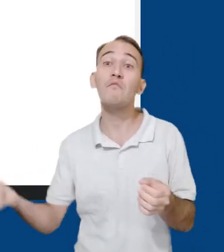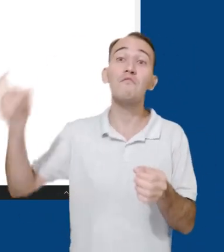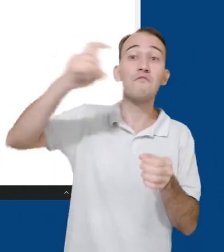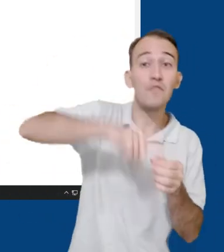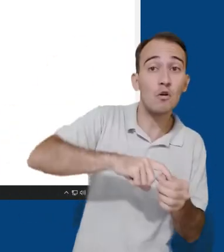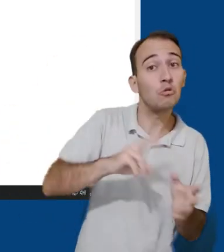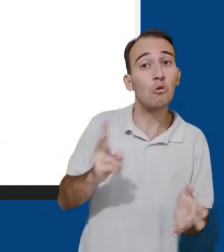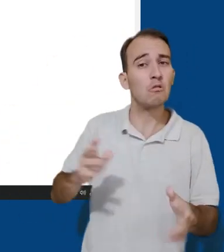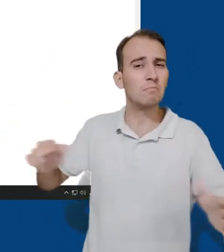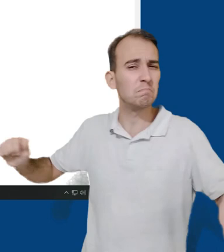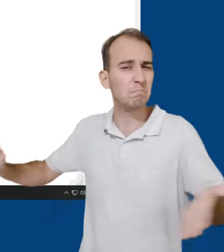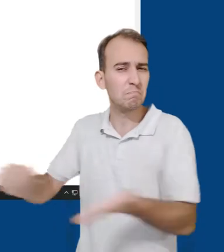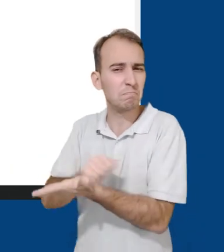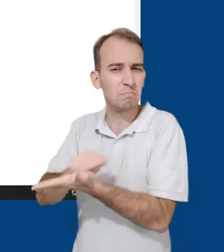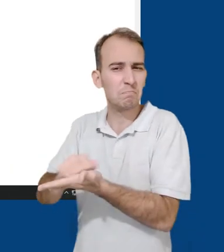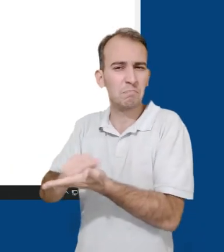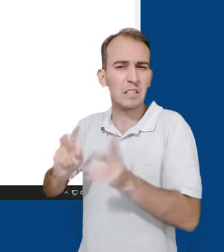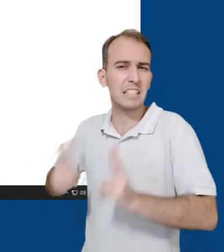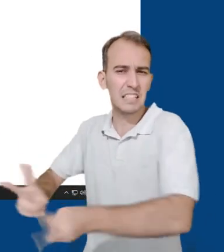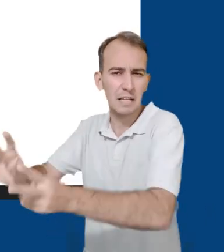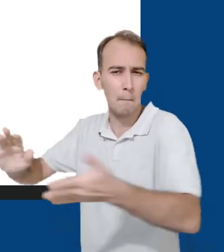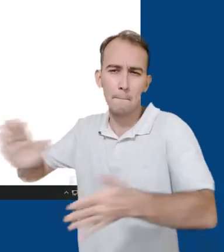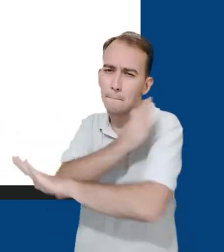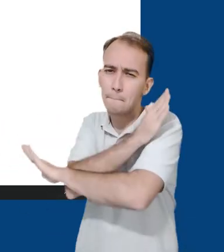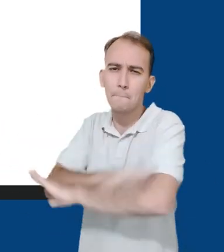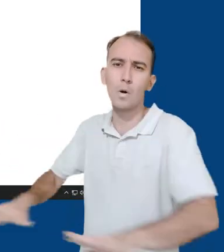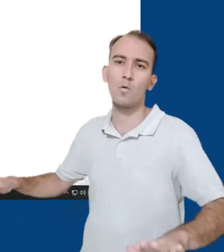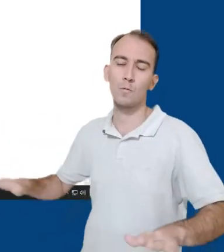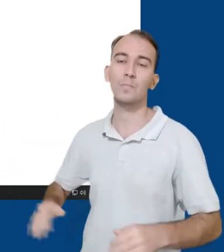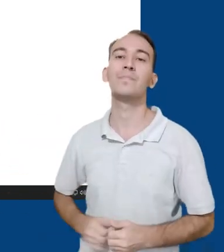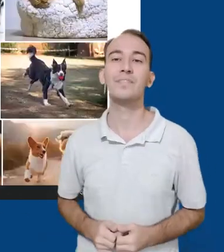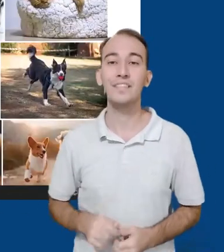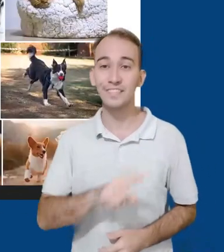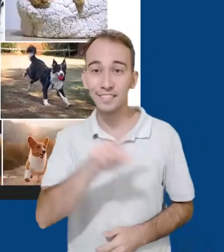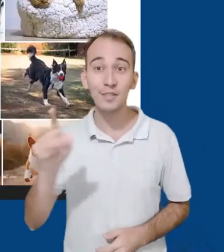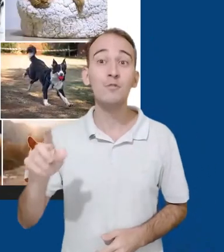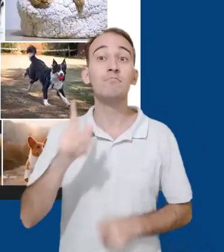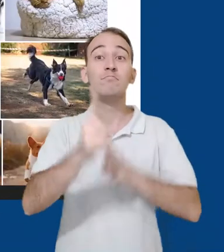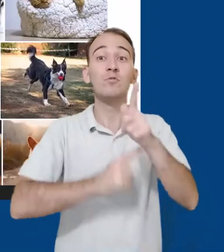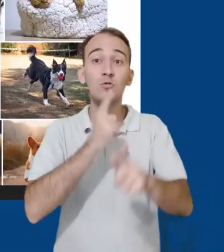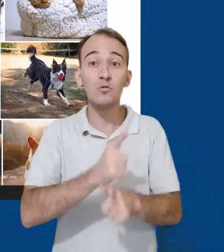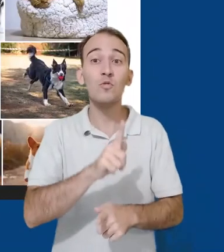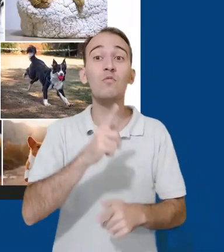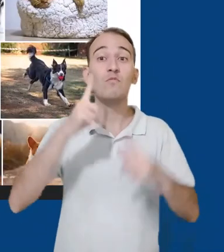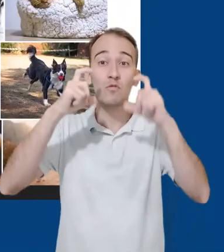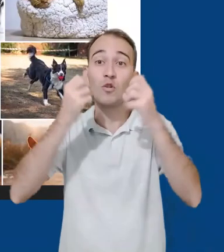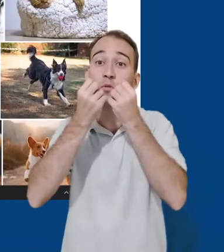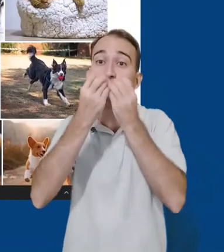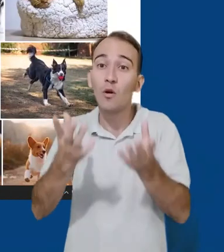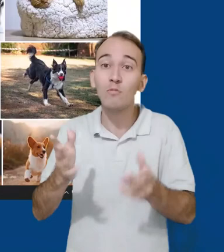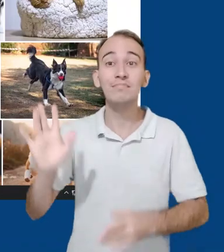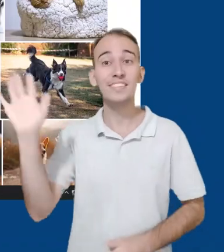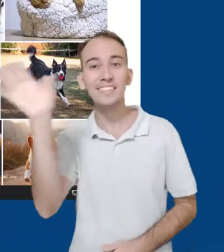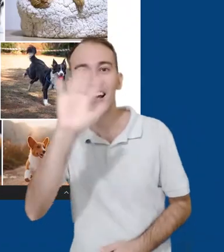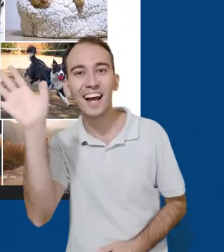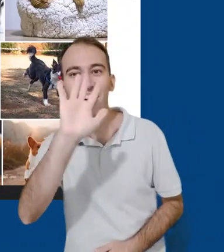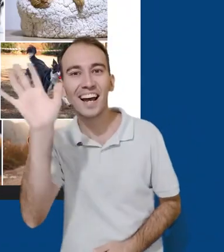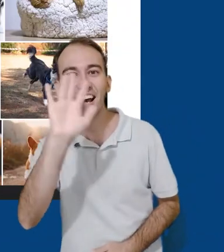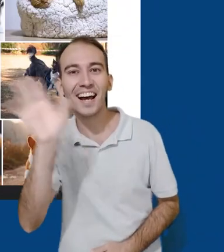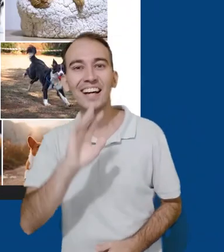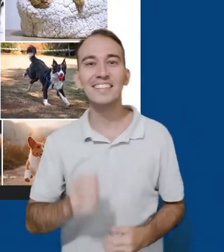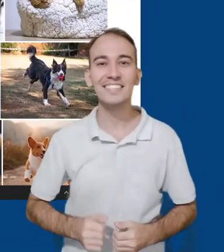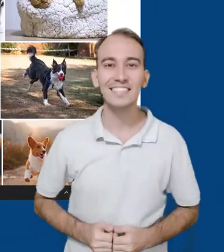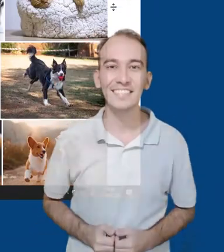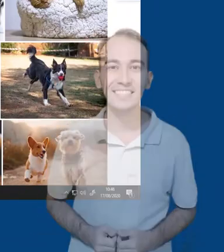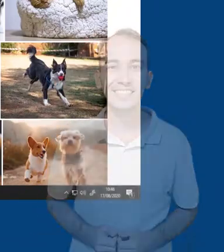então excluir permanentemente. Aproveite para explorar as possibilidades do seu Google Fotos. Espero